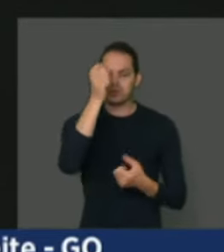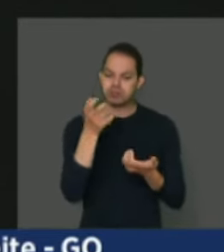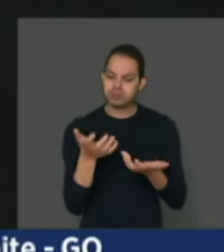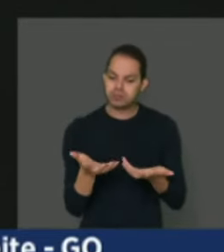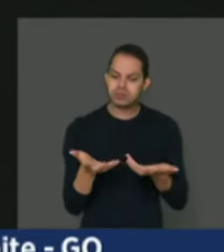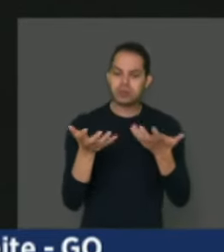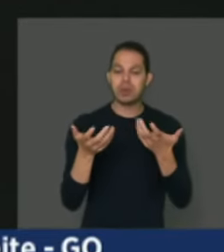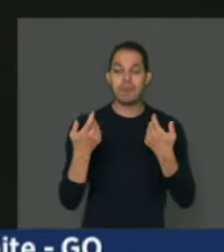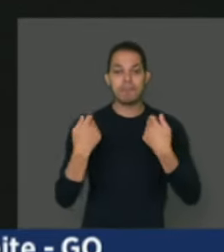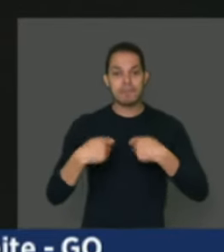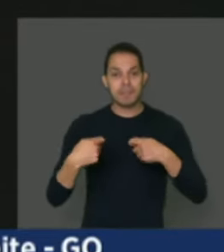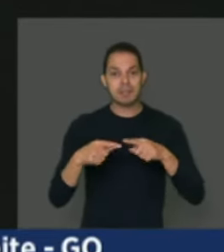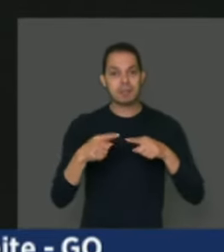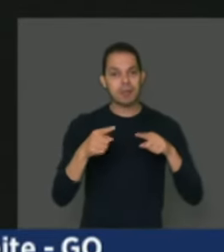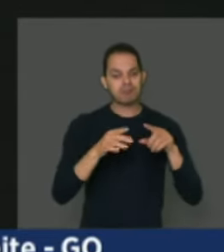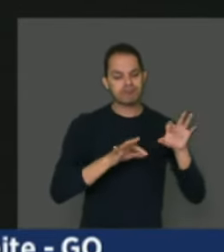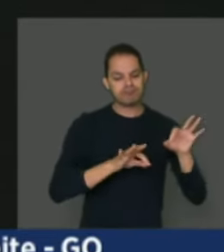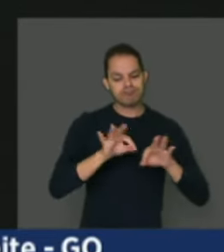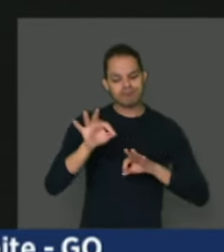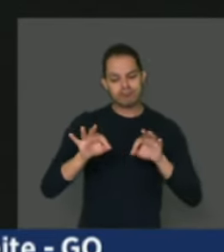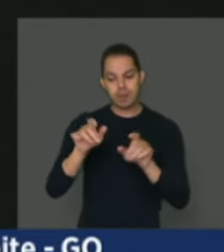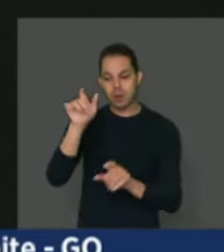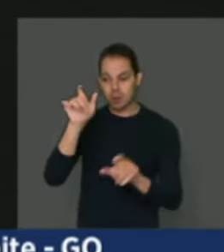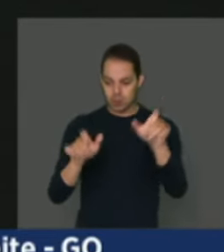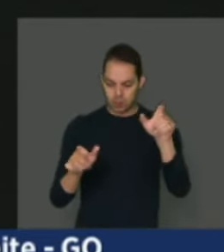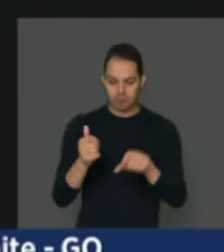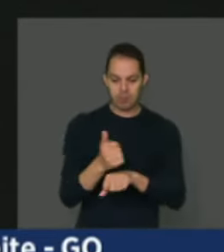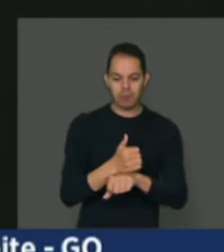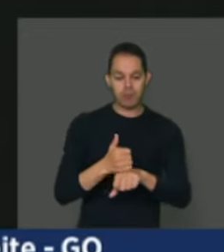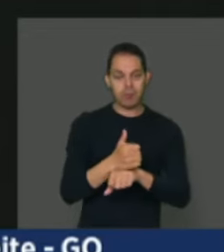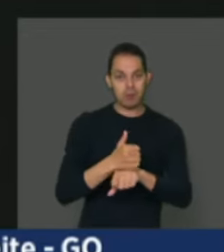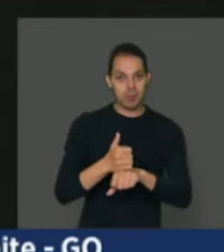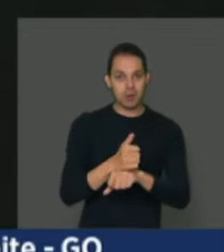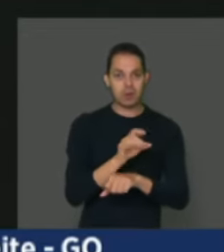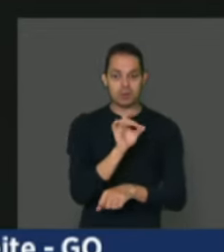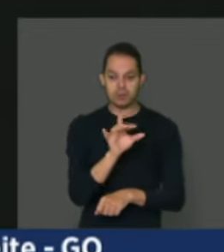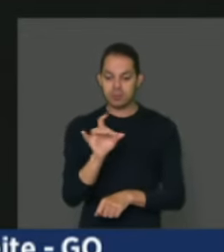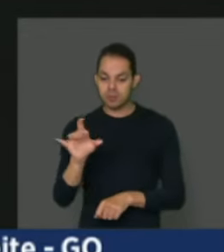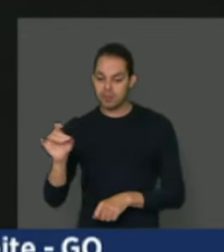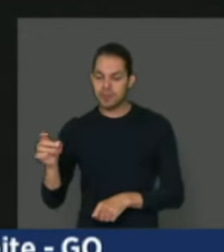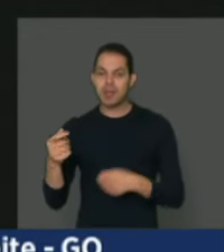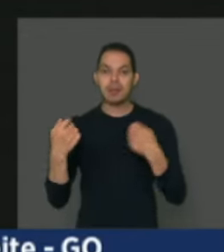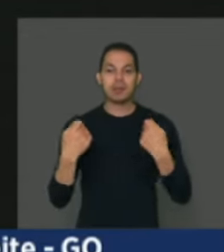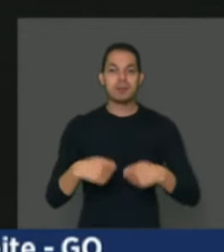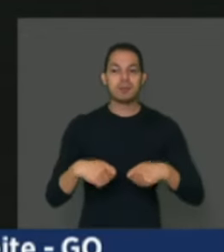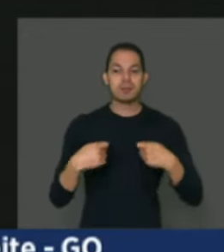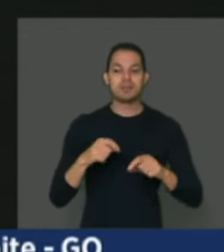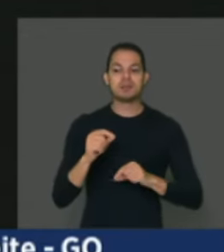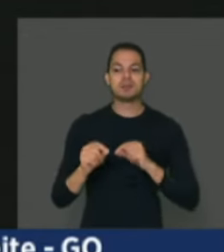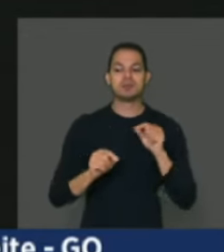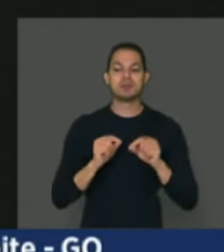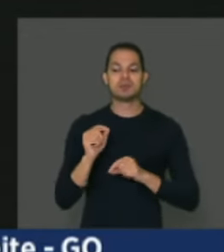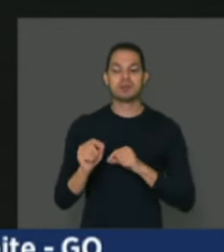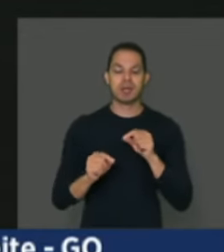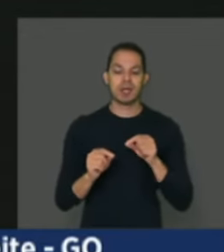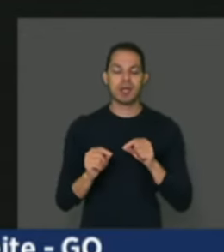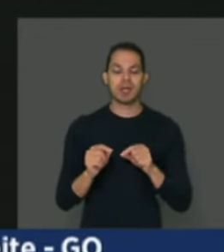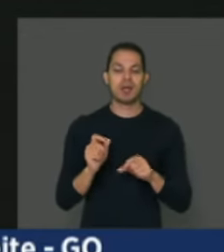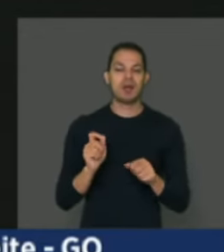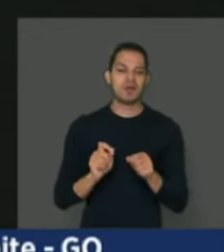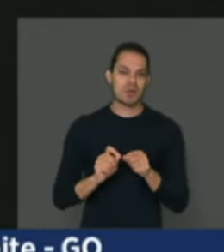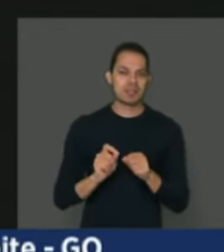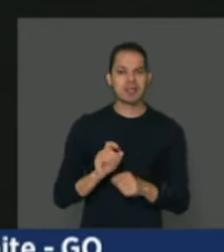reposicionando o produtor de leite. Mas, para isso, nós queremos poder estar, como estamos fazendo aqui,